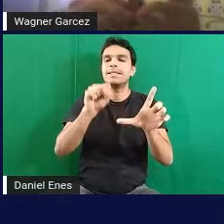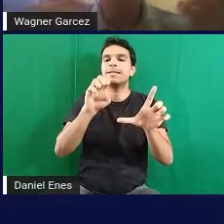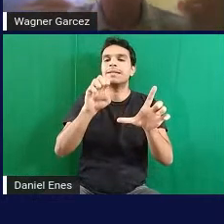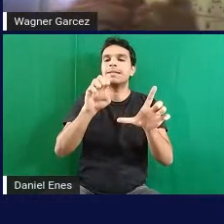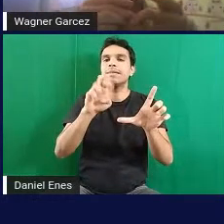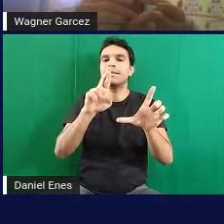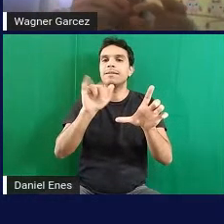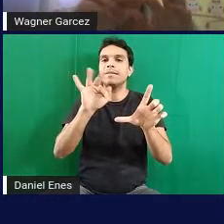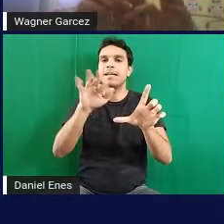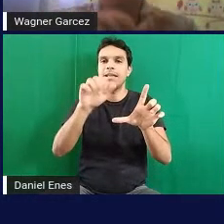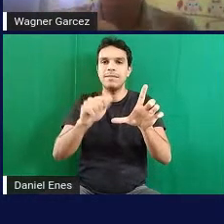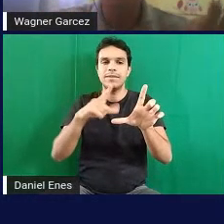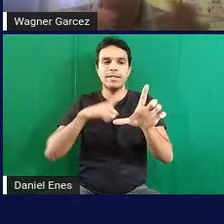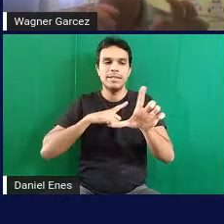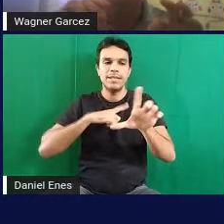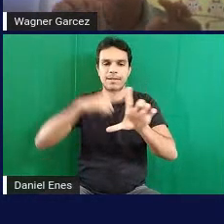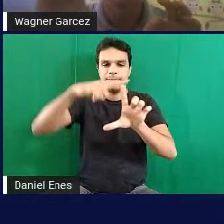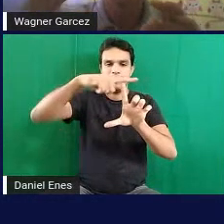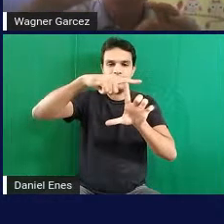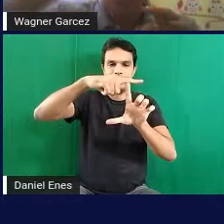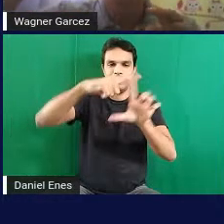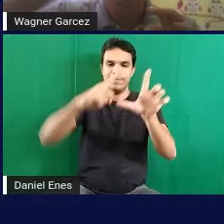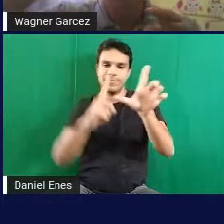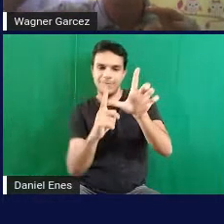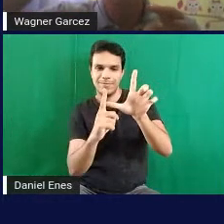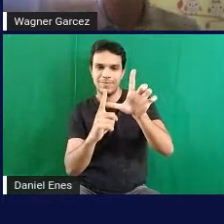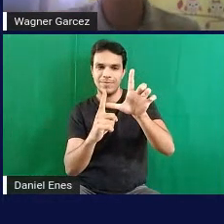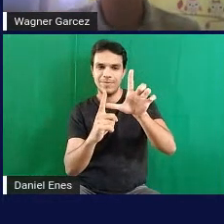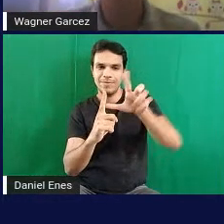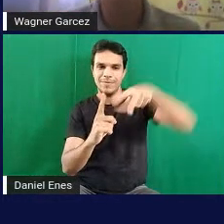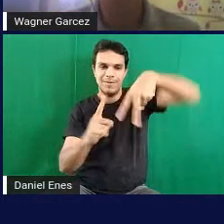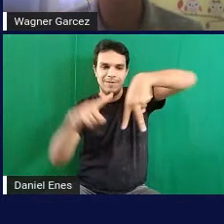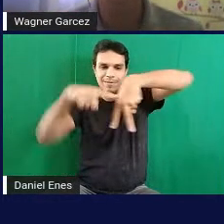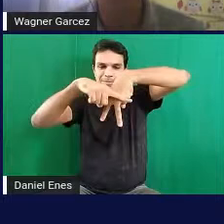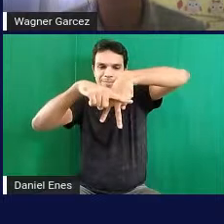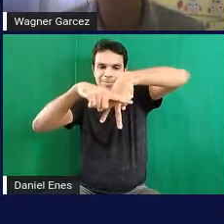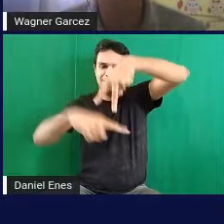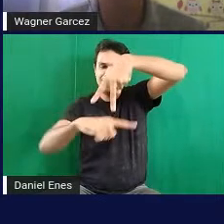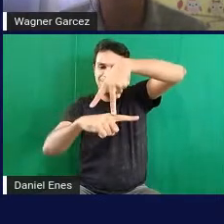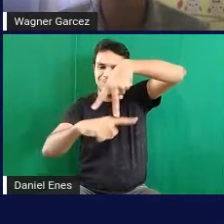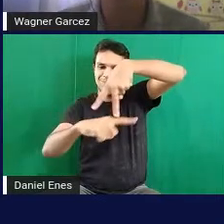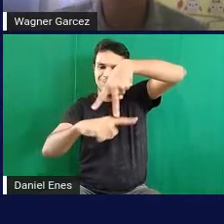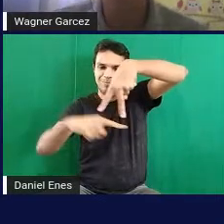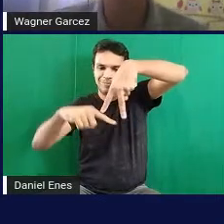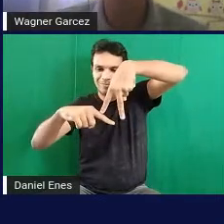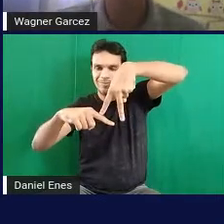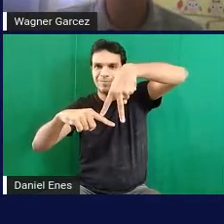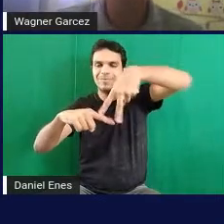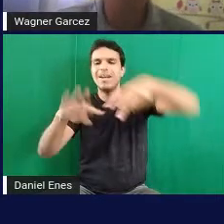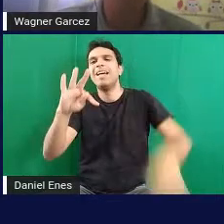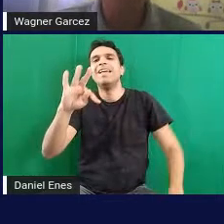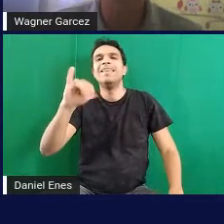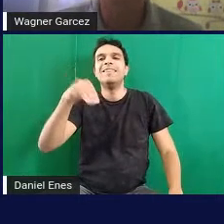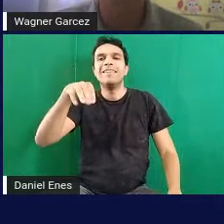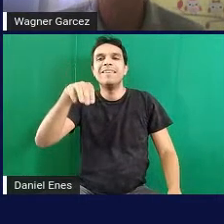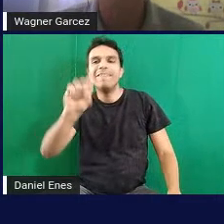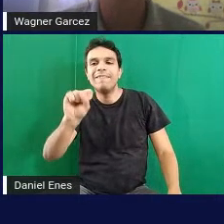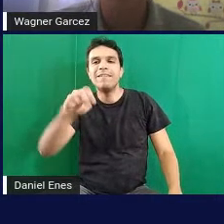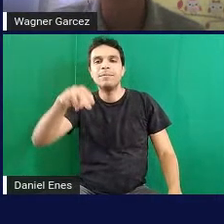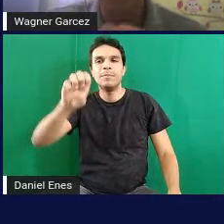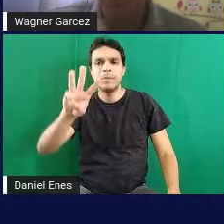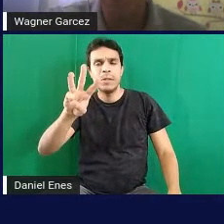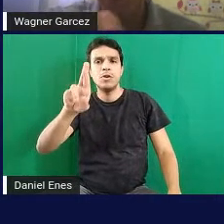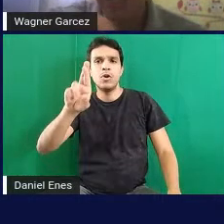hastezinhas no final da letra, uns traços. Normalmente, aquela fonte Times New Roman é uma fonte com serifa.